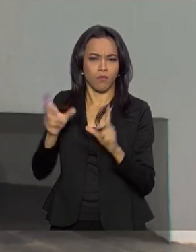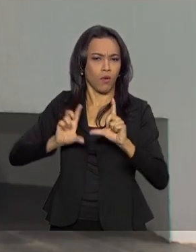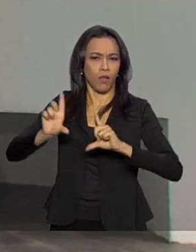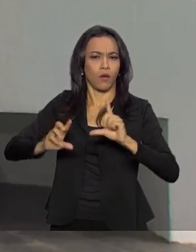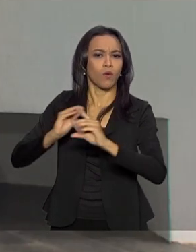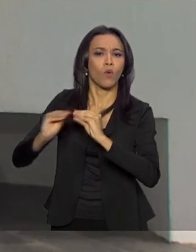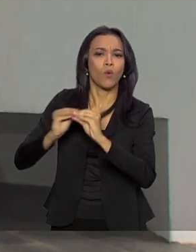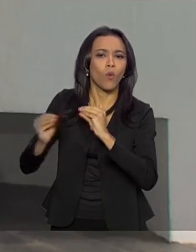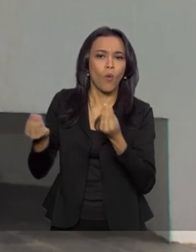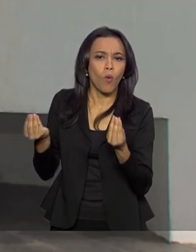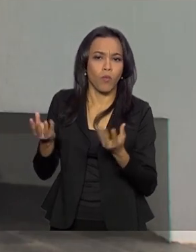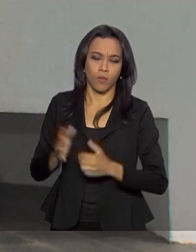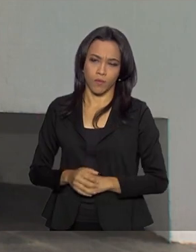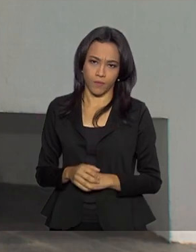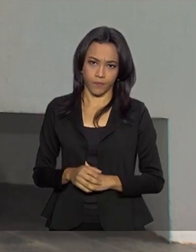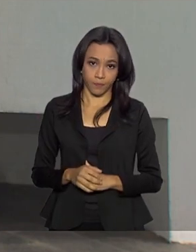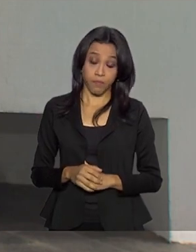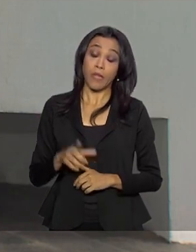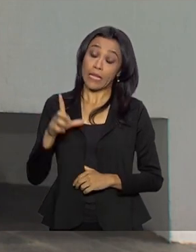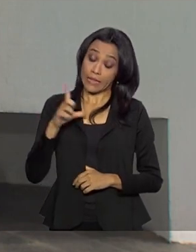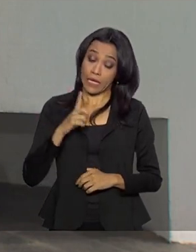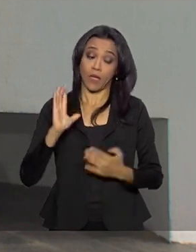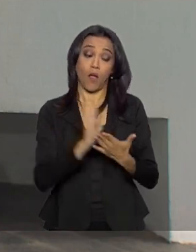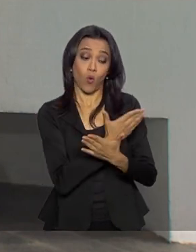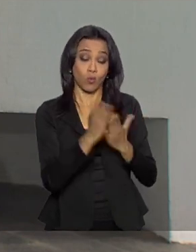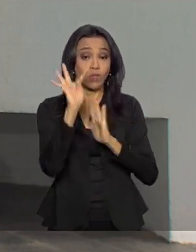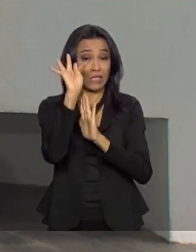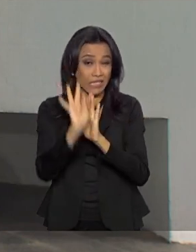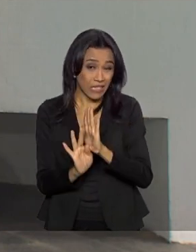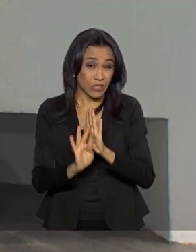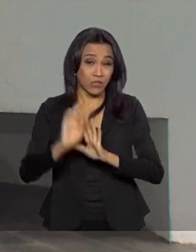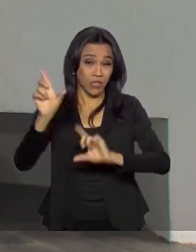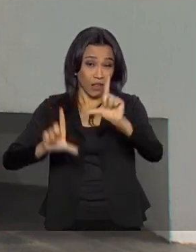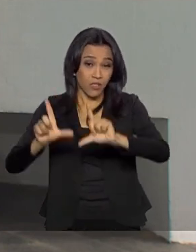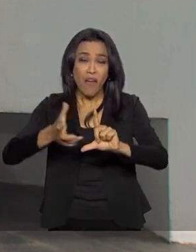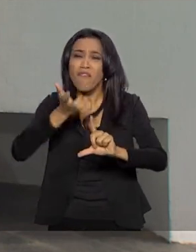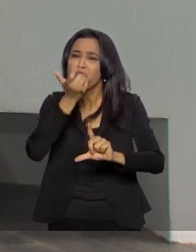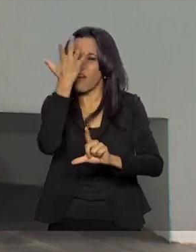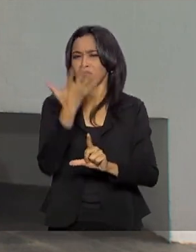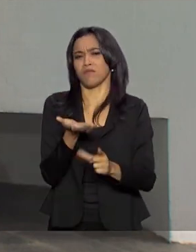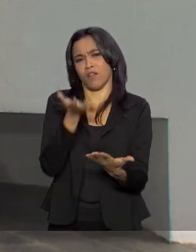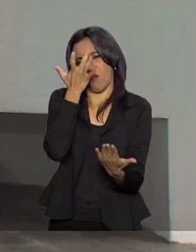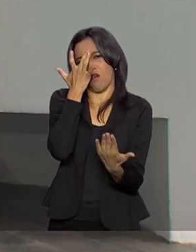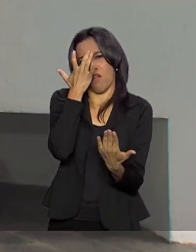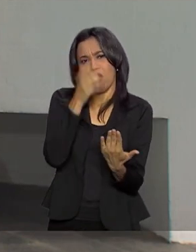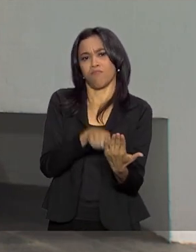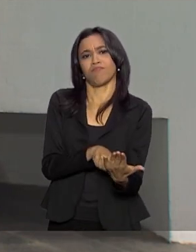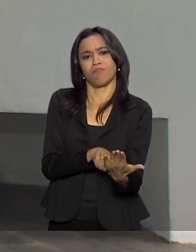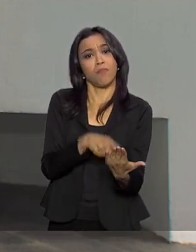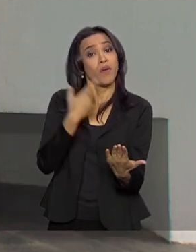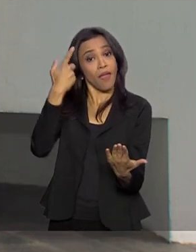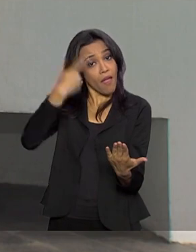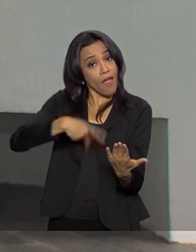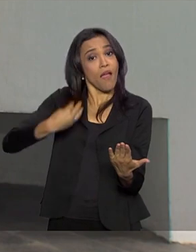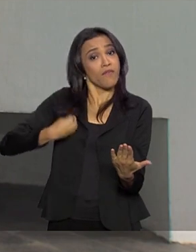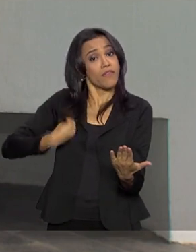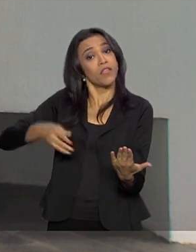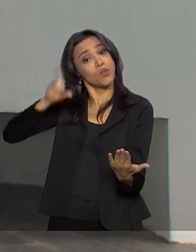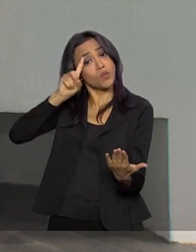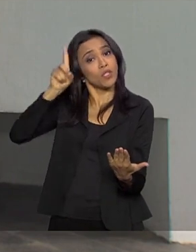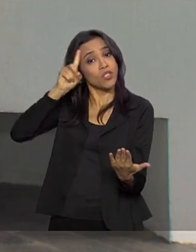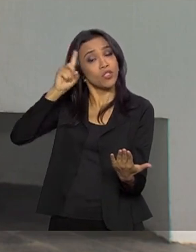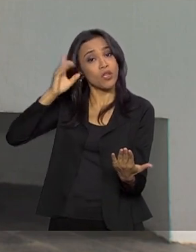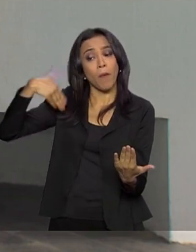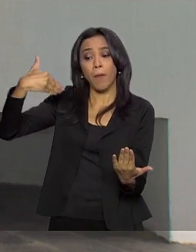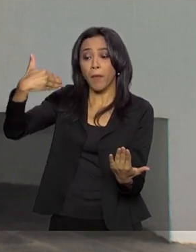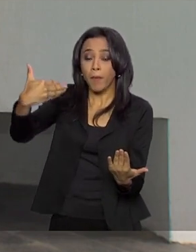Olha, alguns textos de televisão são muito fáceis de decorar, porque são a nossa vida diária e um